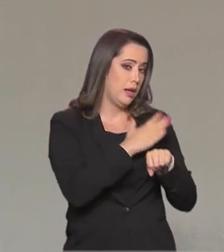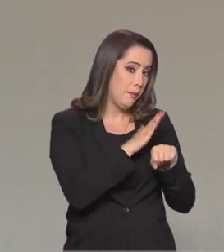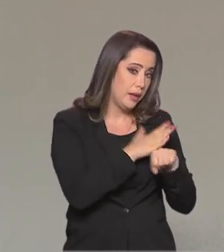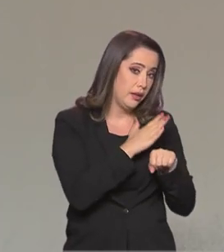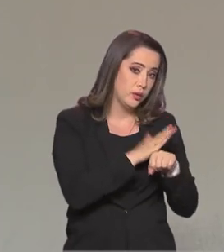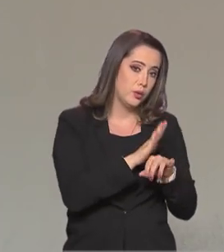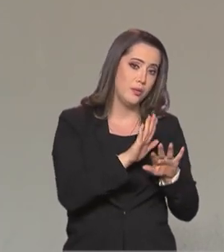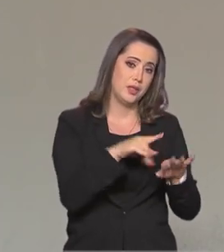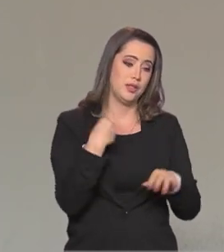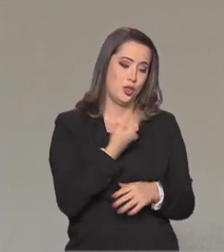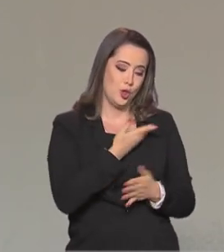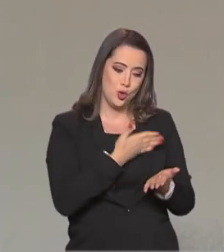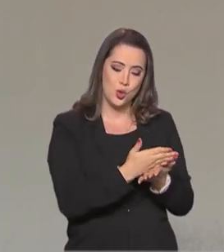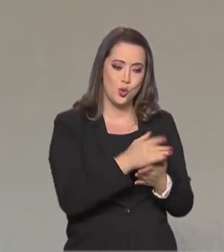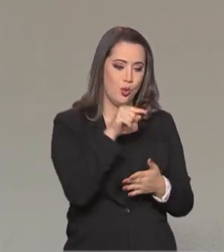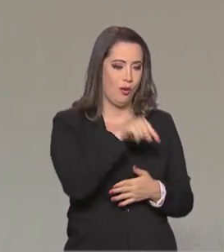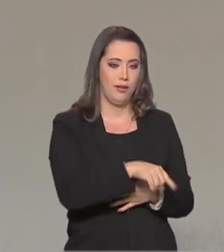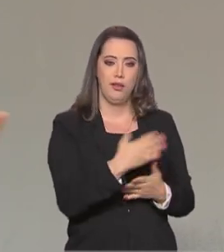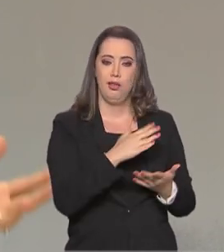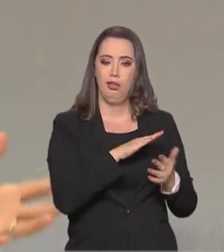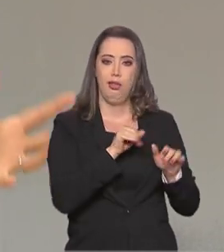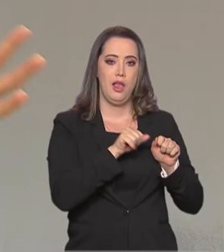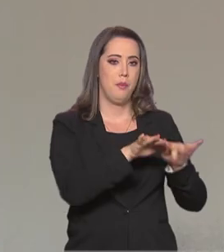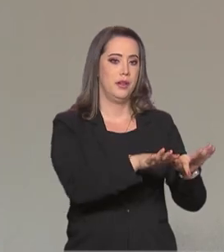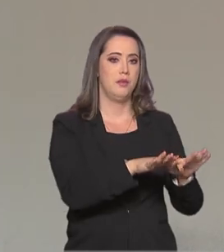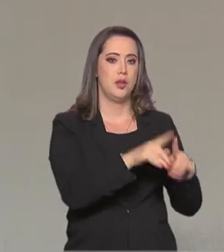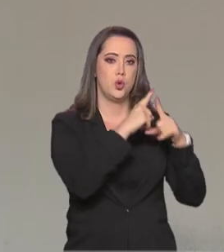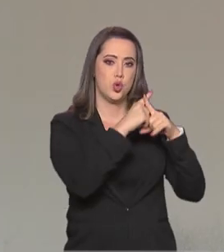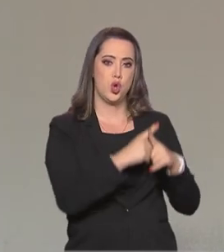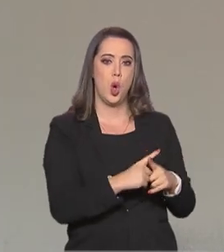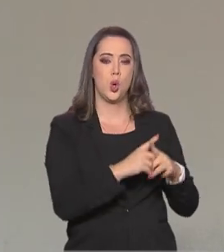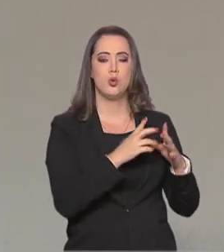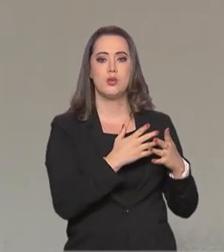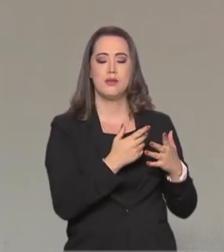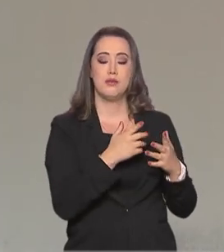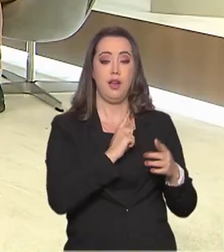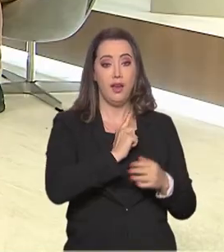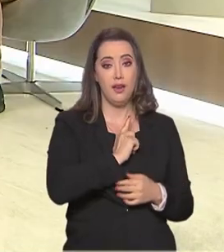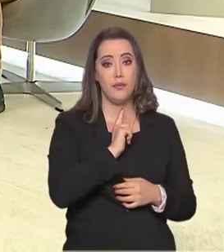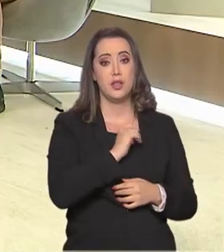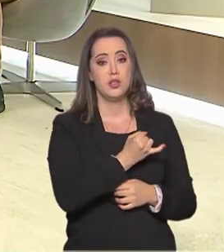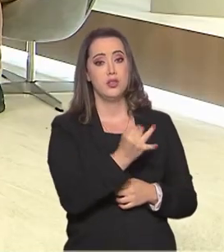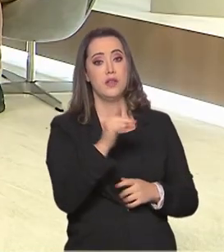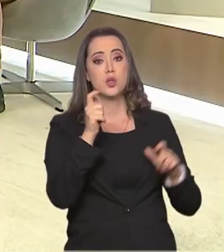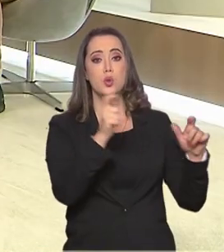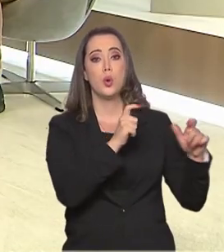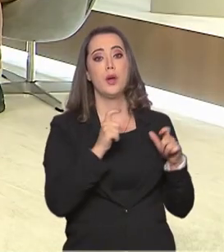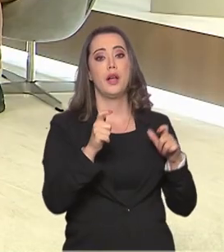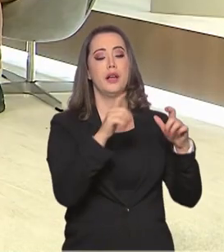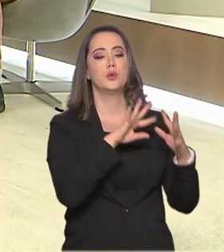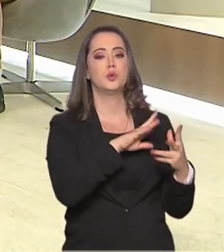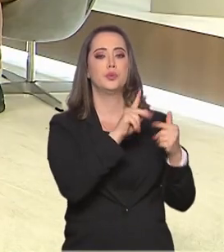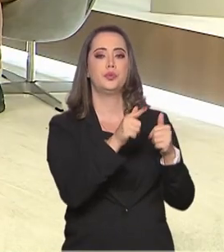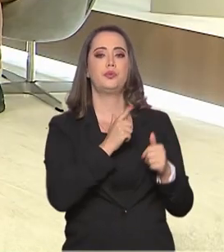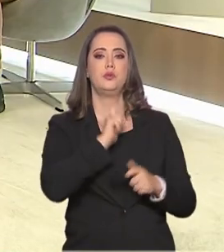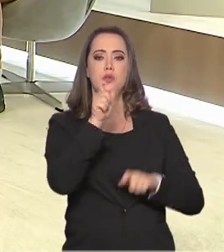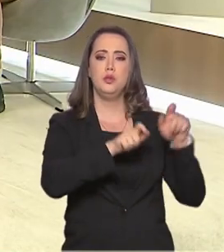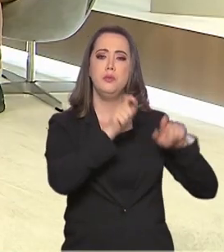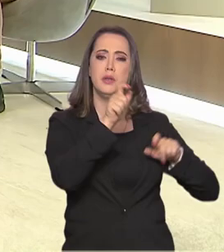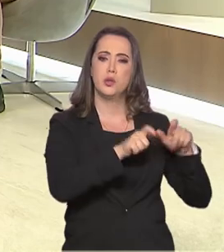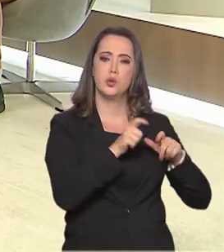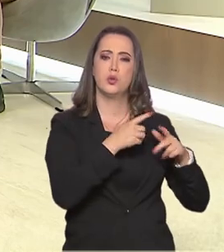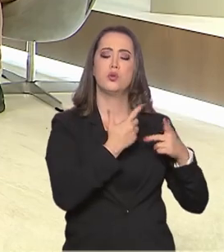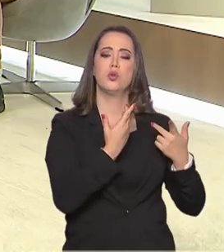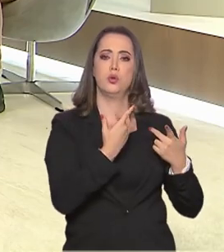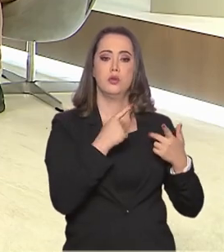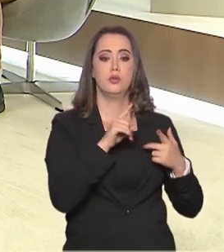ainda estamos na pandemia, os jogos vão acontecer, pessoas de várias partes do mundo vão para o Japão, a gente até sabe que Tóquio vai ser uma decisão